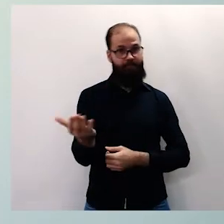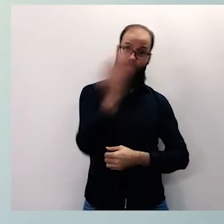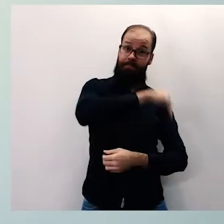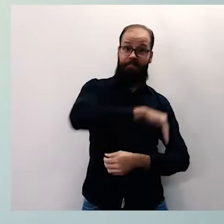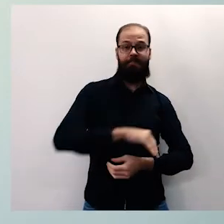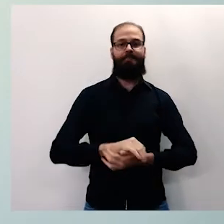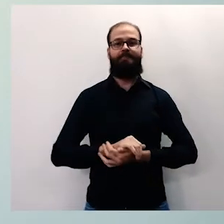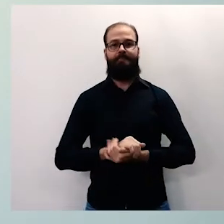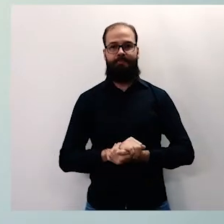lá?